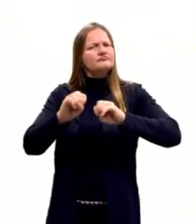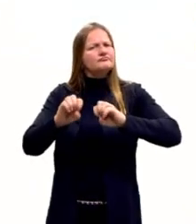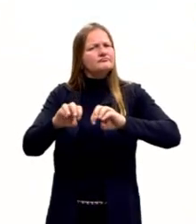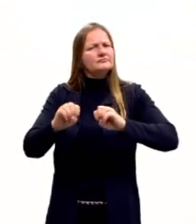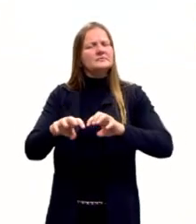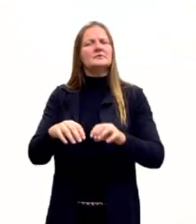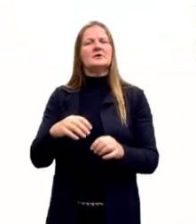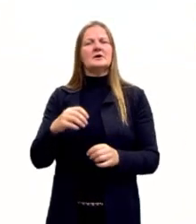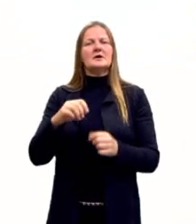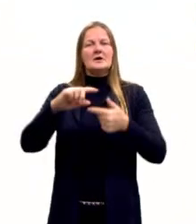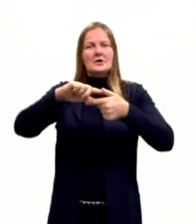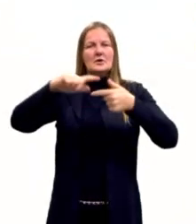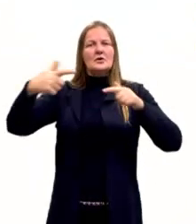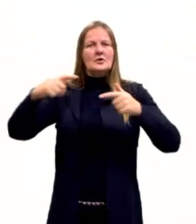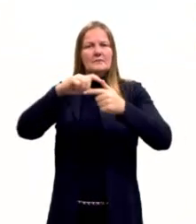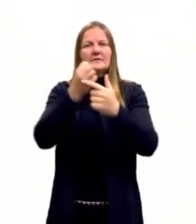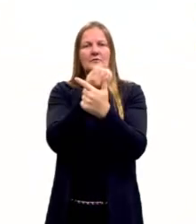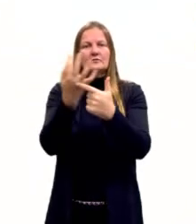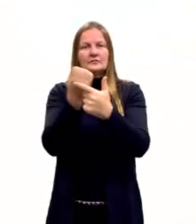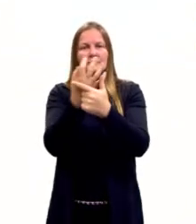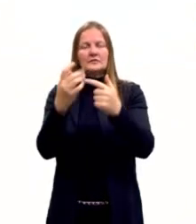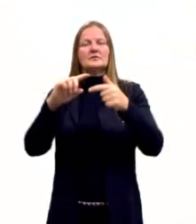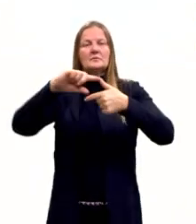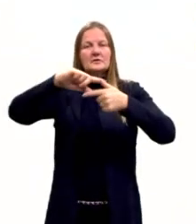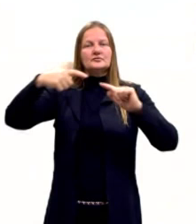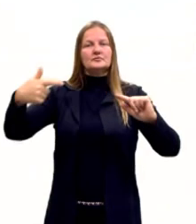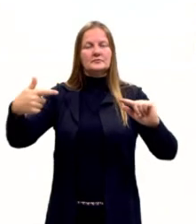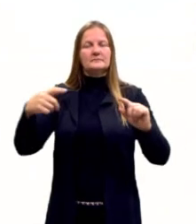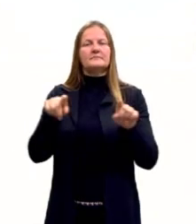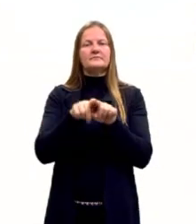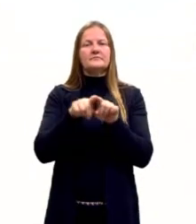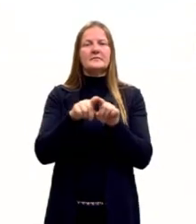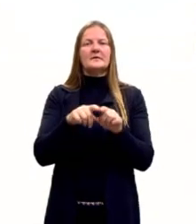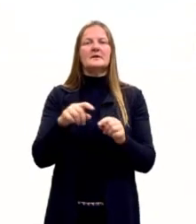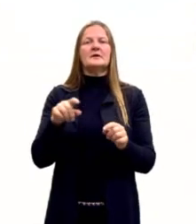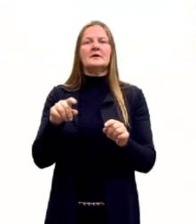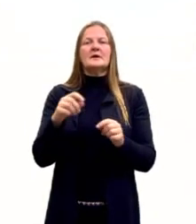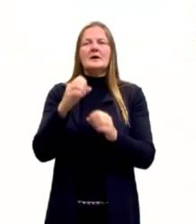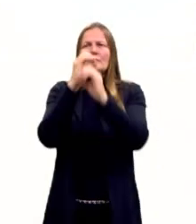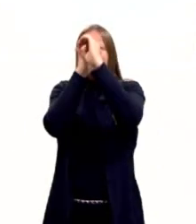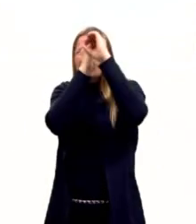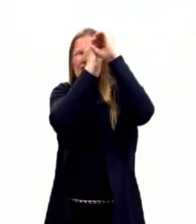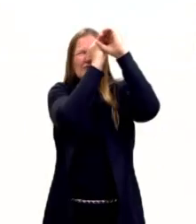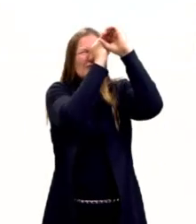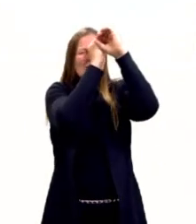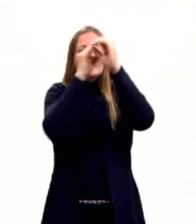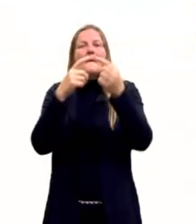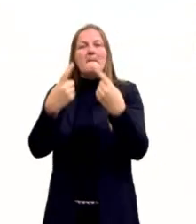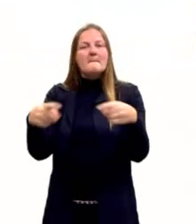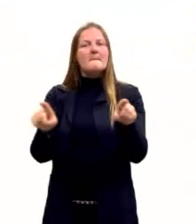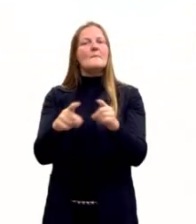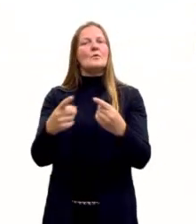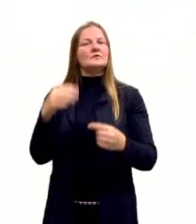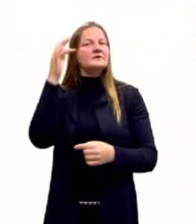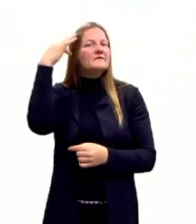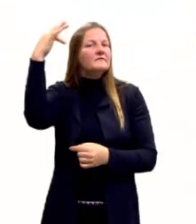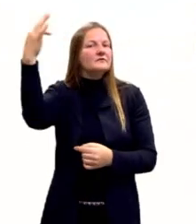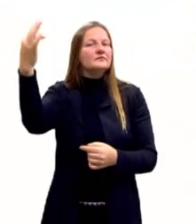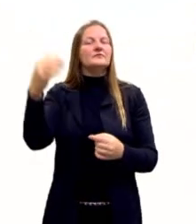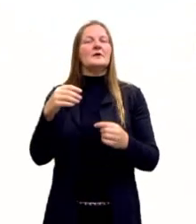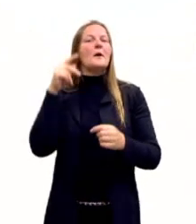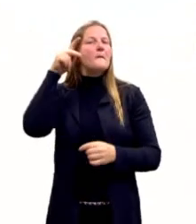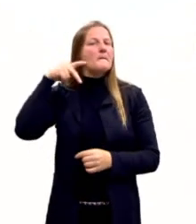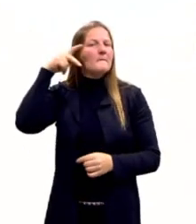sendo, então, aritmética e também a geometria. Também ministrou aulas de astronomia, música, filosofia,